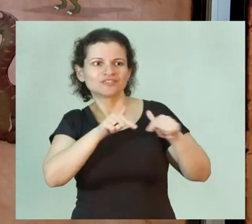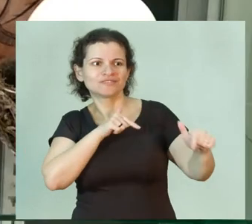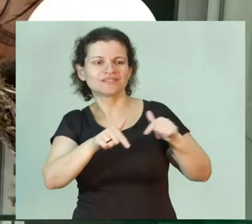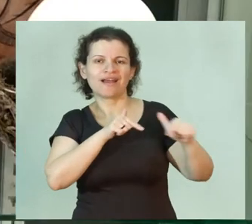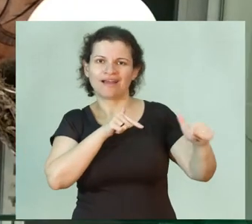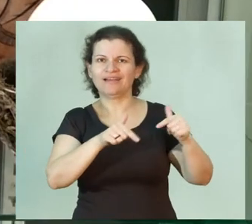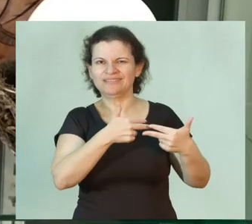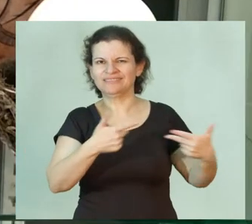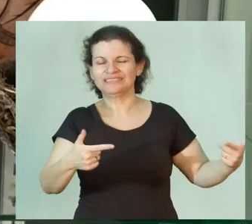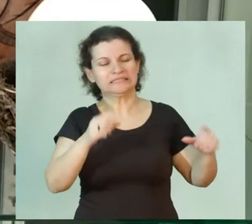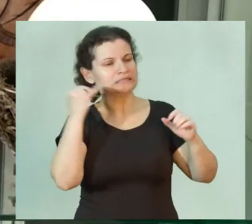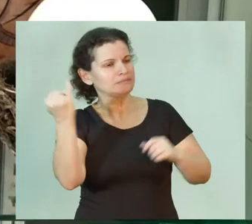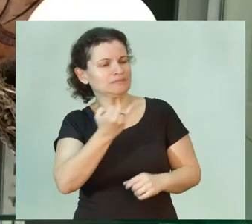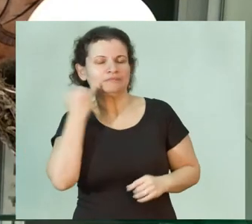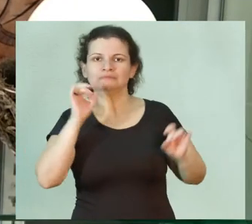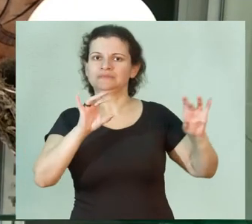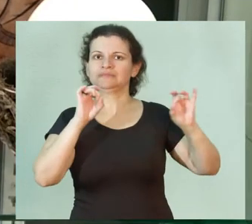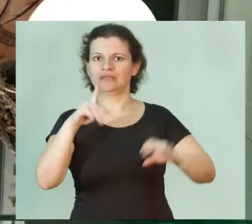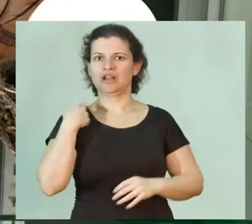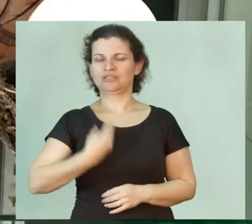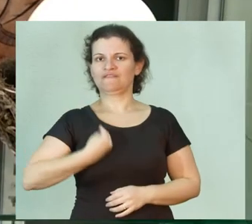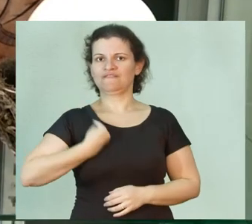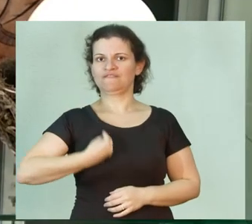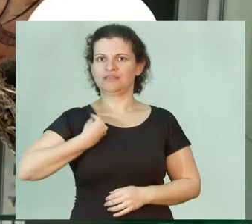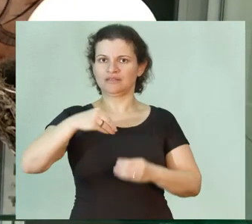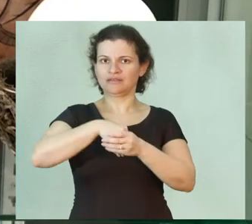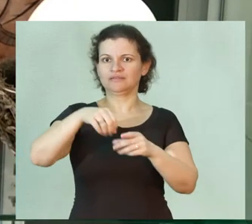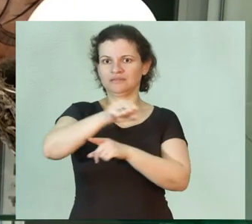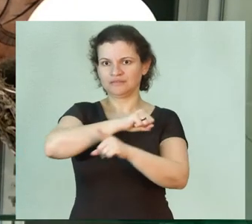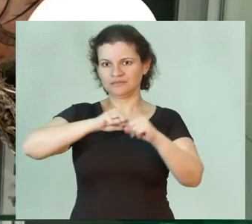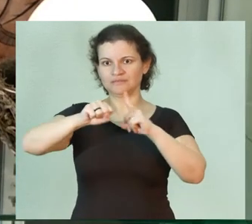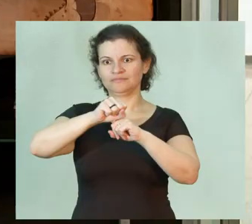agrícolas tão essenciais à nossa vida em sociedade.